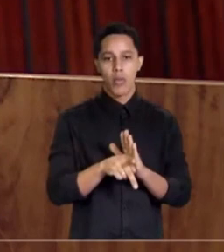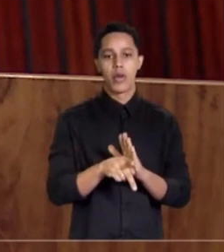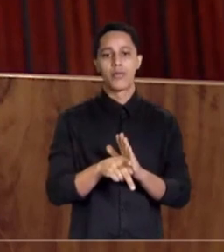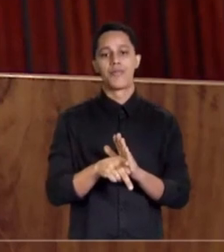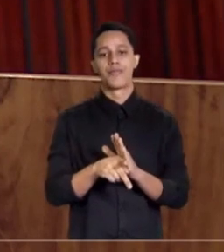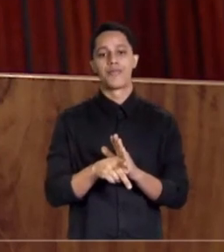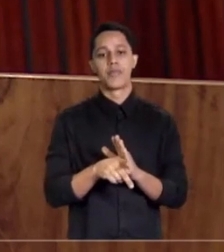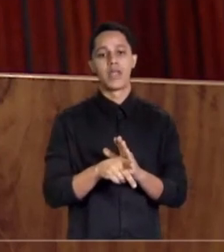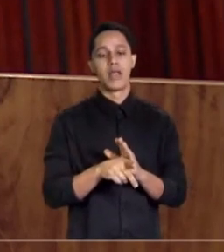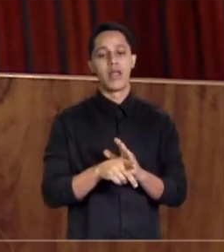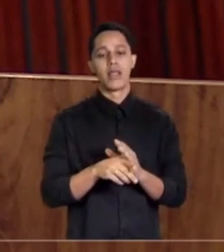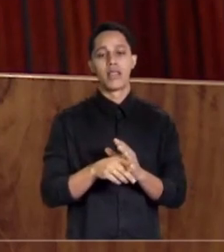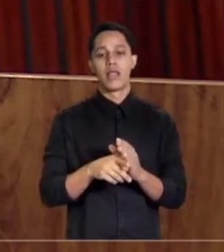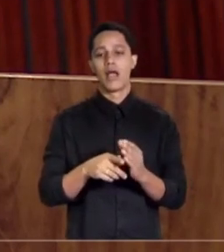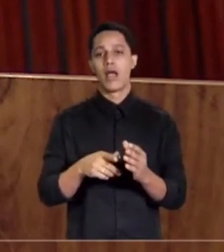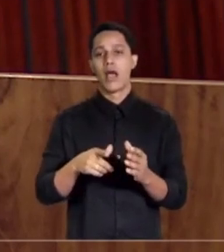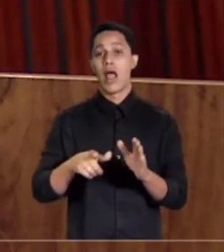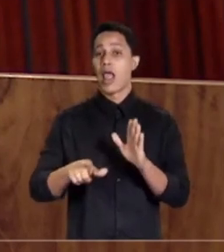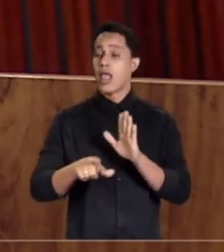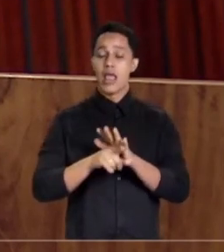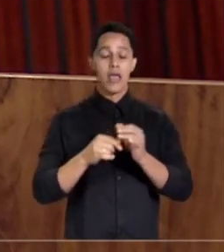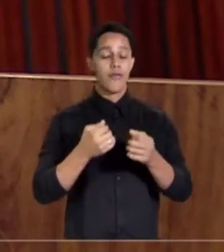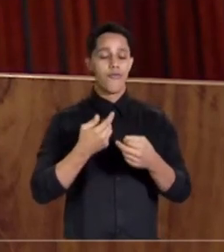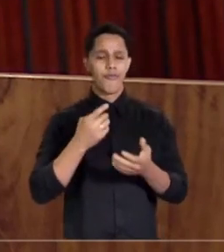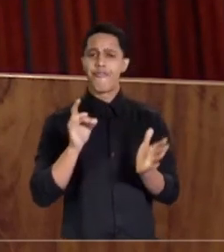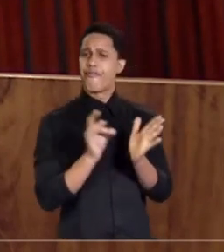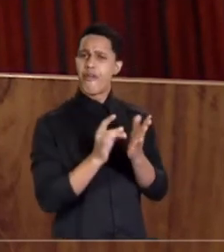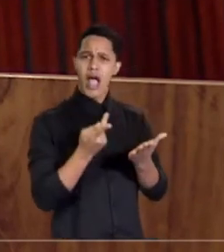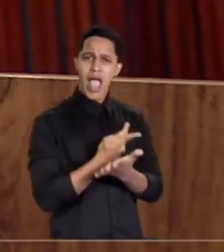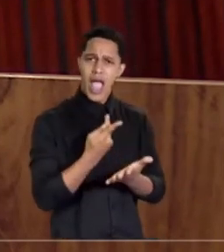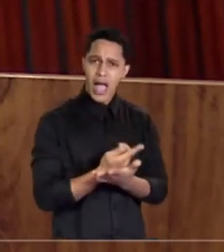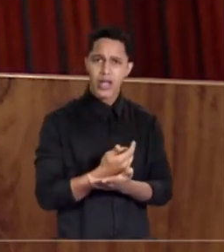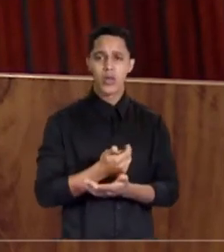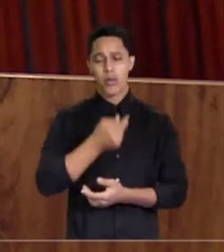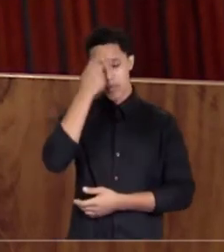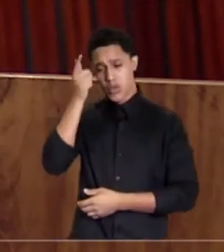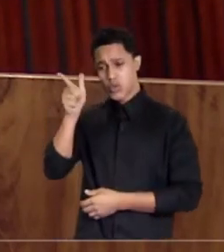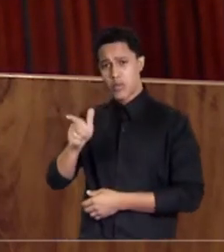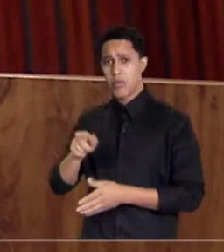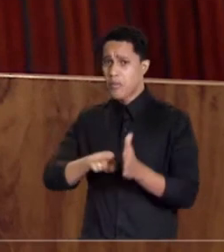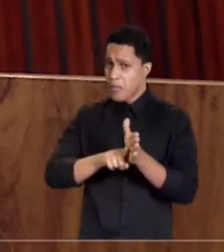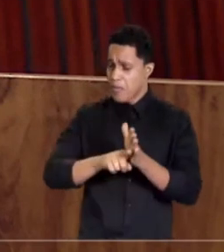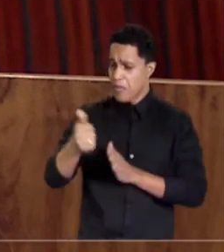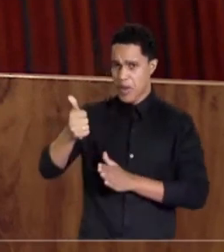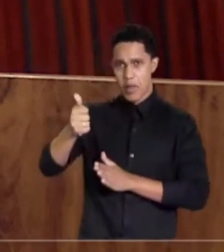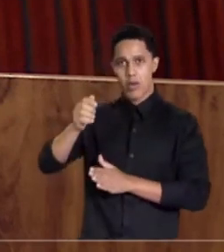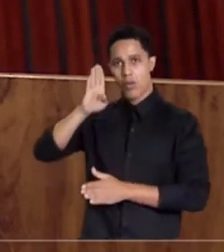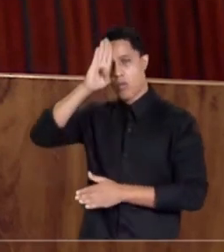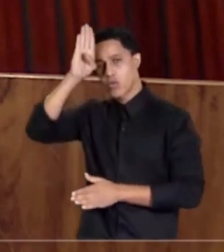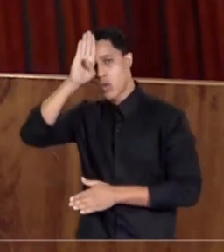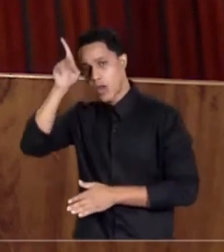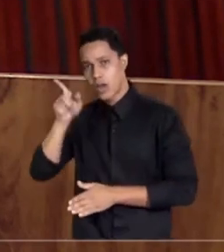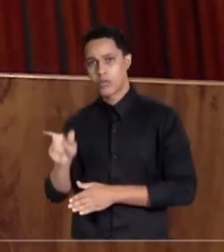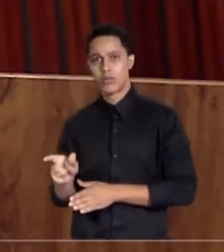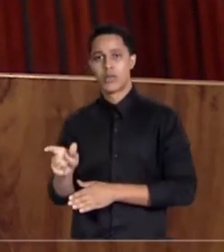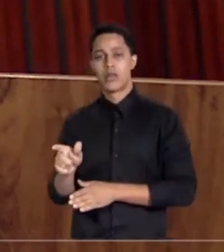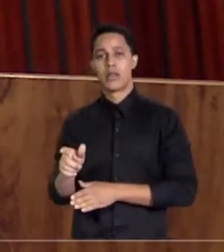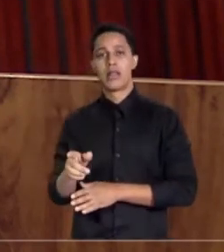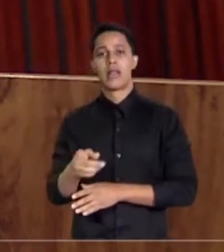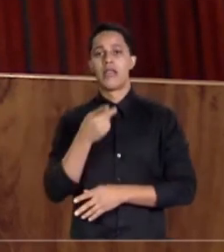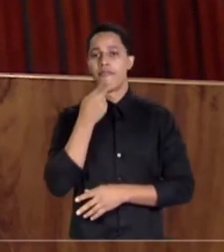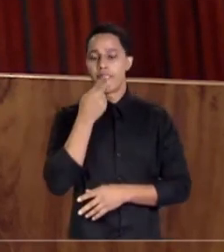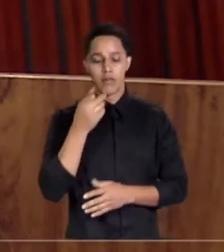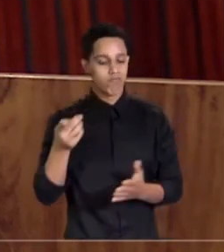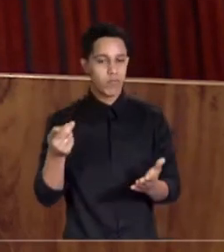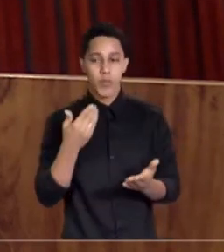da sanção de inelegibilidade ao primeiro investigado, Jair Messias Bolsonaro, e declarando